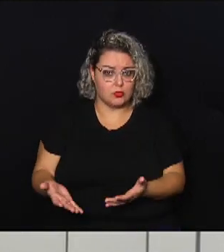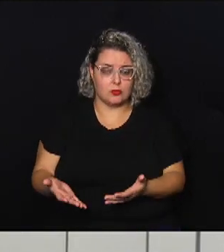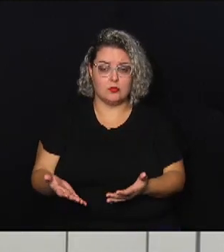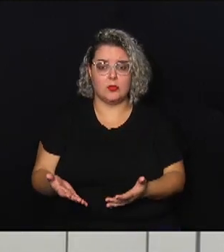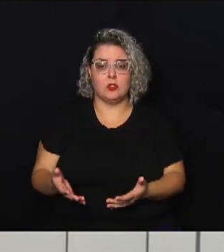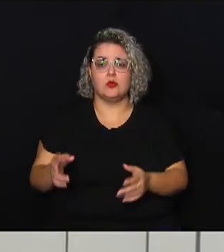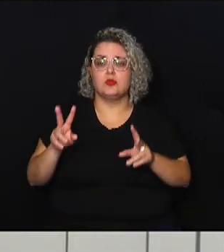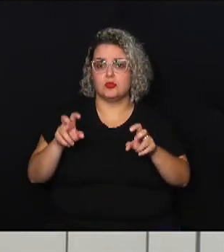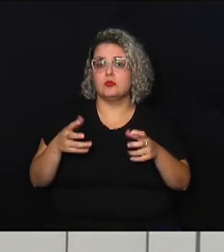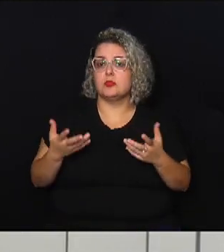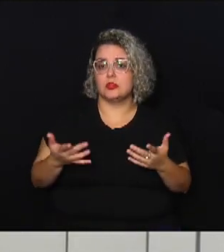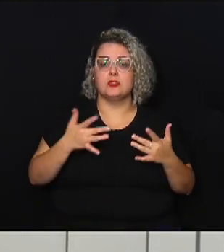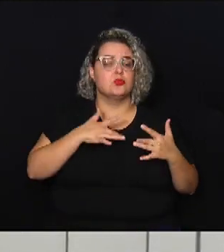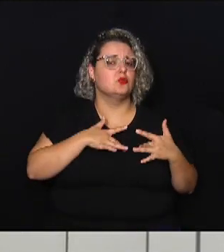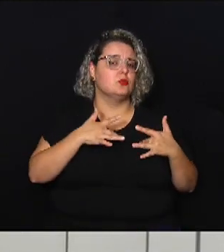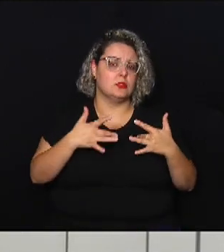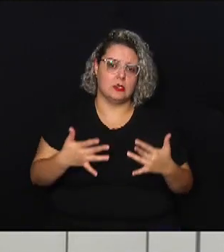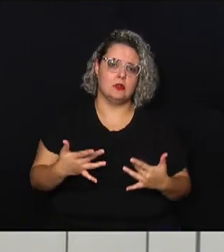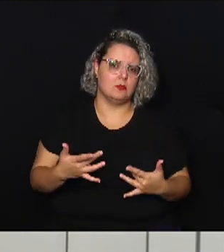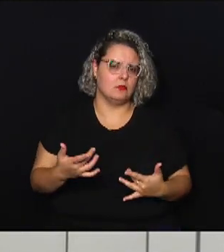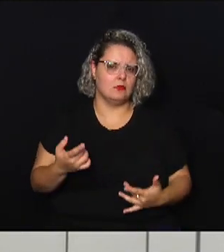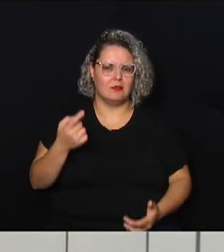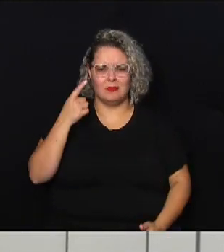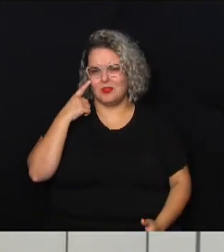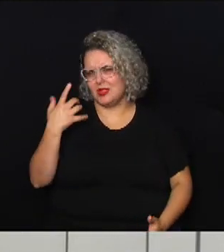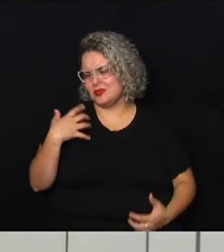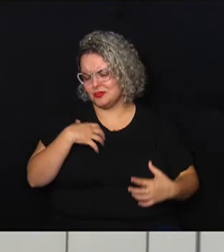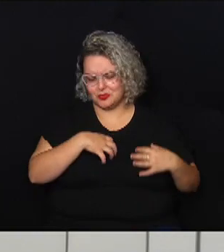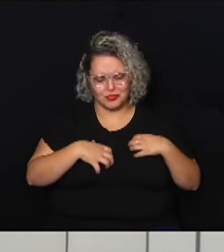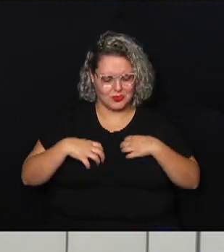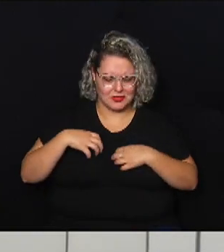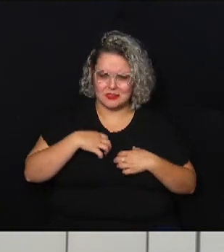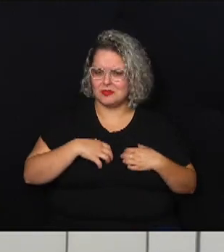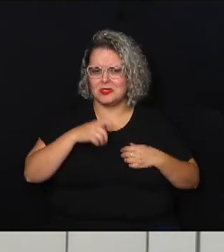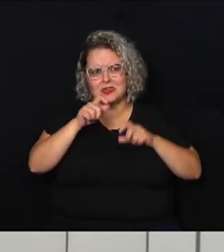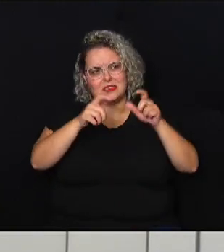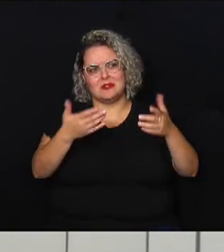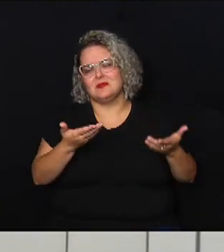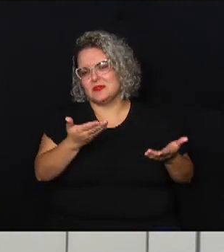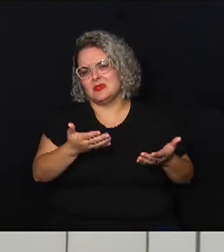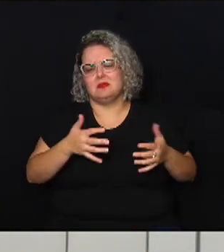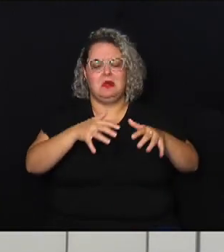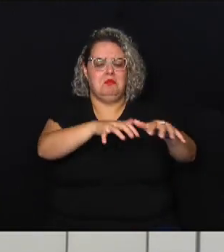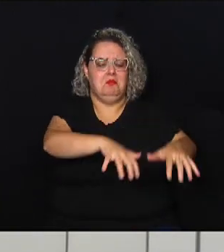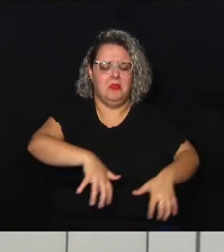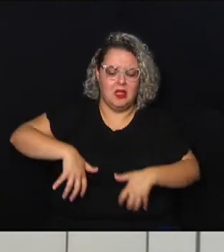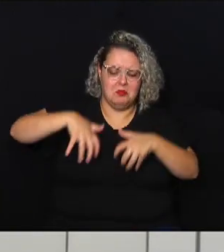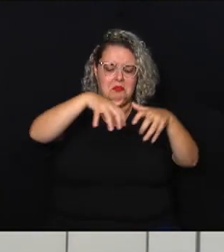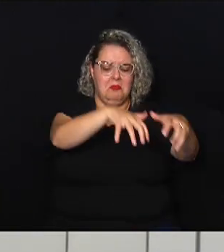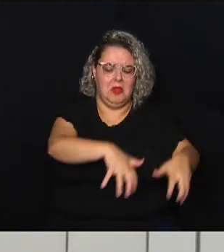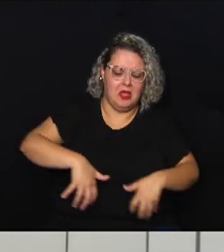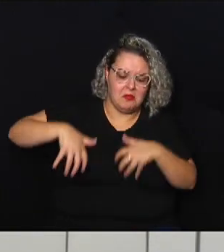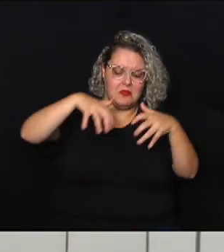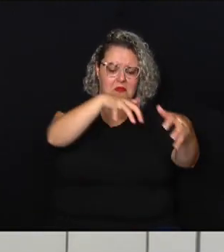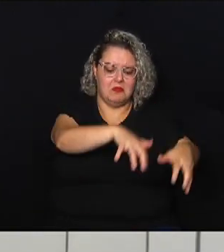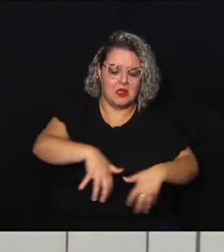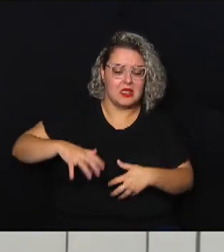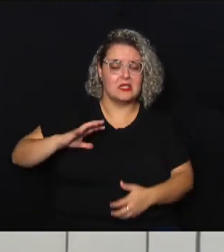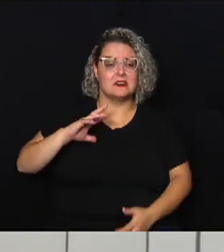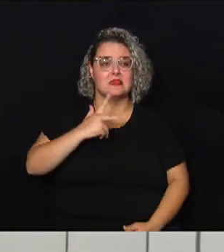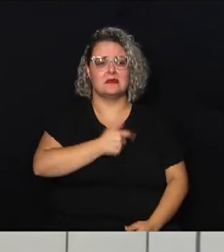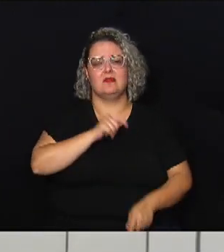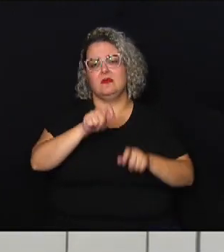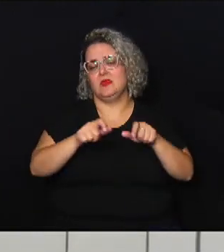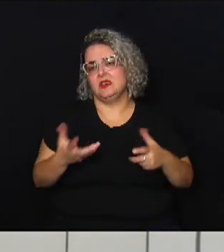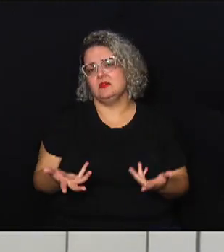a questão também da solidariedade imagina o desespero das pessoas que moram lá tentando cavar para ver se consegue salvar alguém por outro